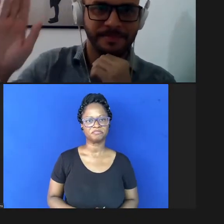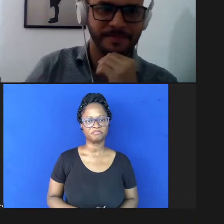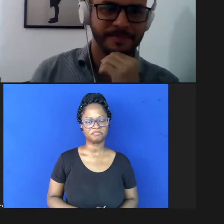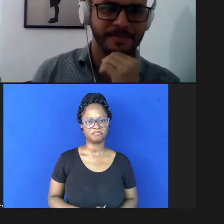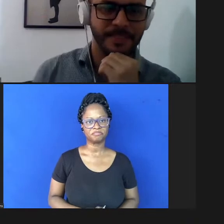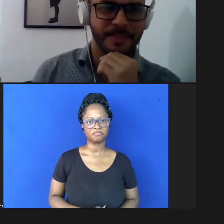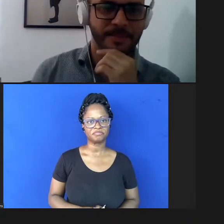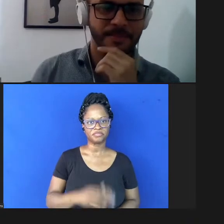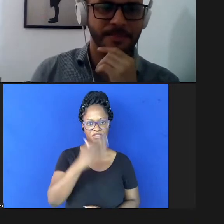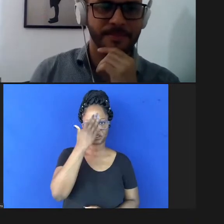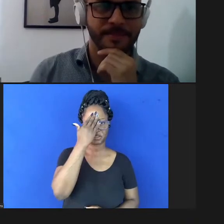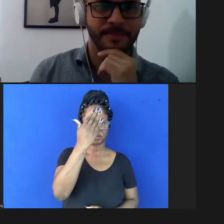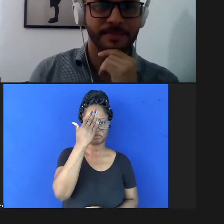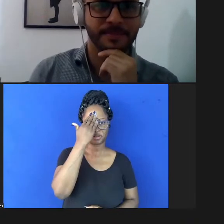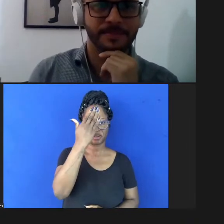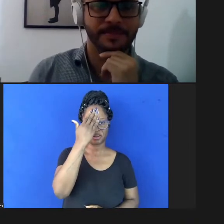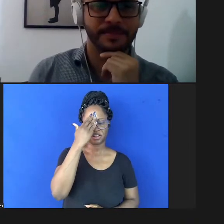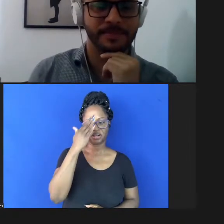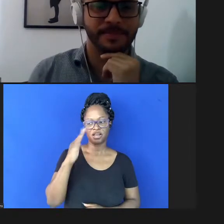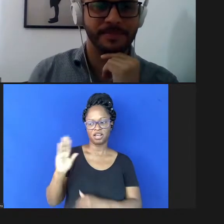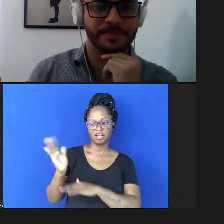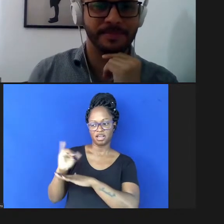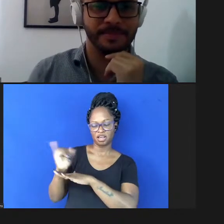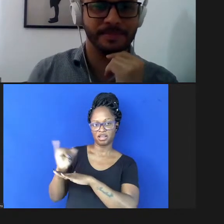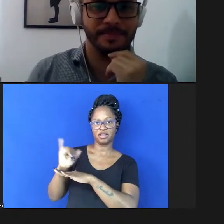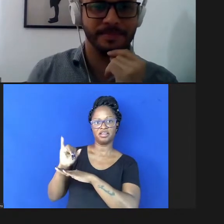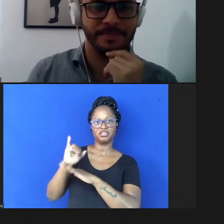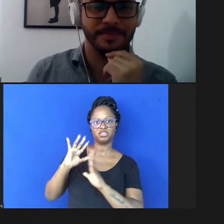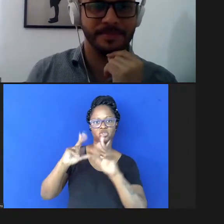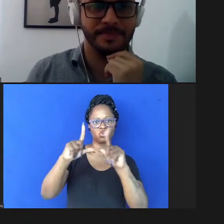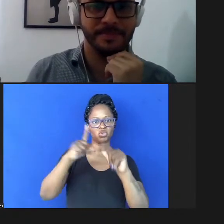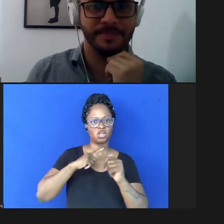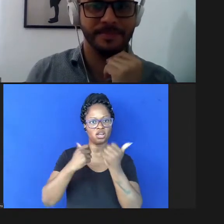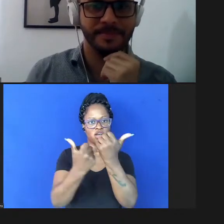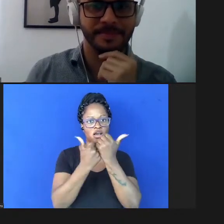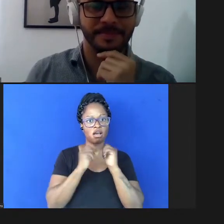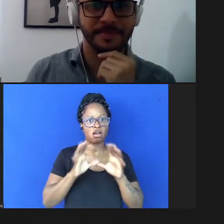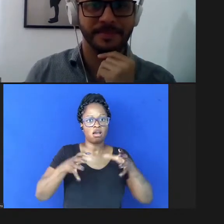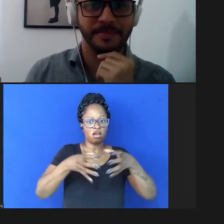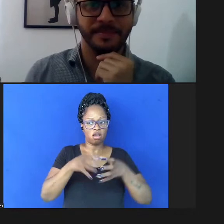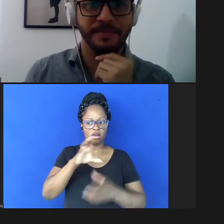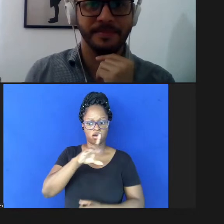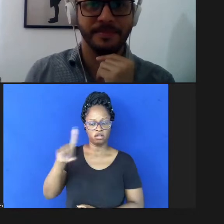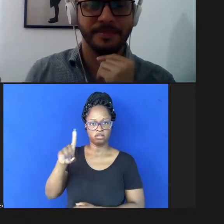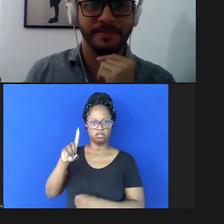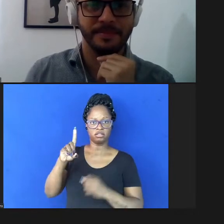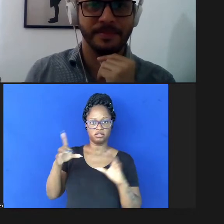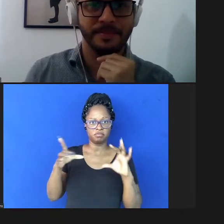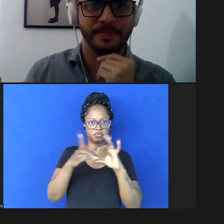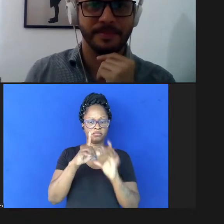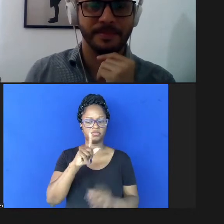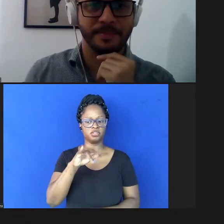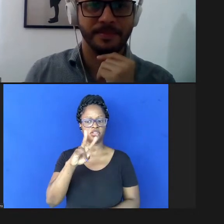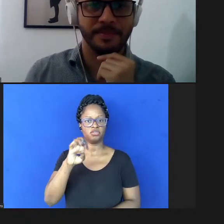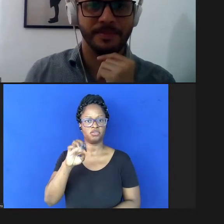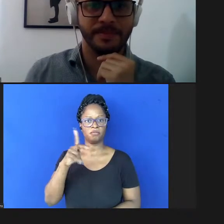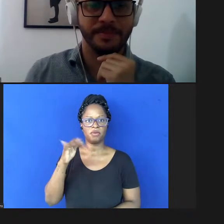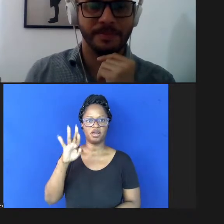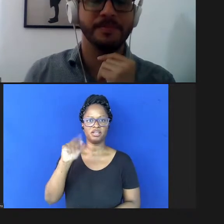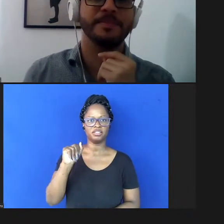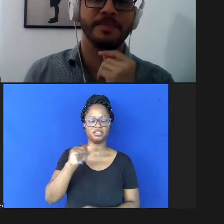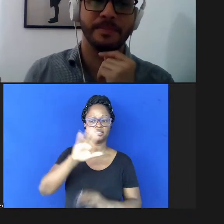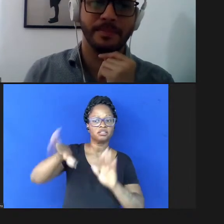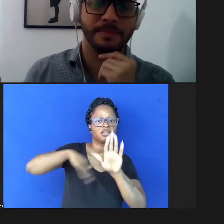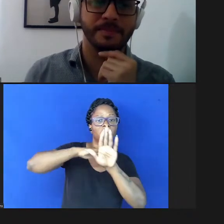obrigada obrigada a Vídeo Saúde a Escol a todos que estão aqui a equipe da coordenação da rede Giovanna Patrícia tá tudo indo em bastidores